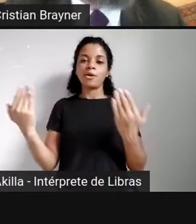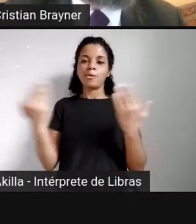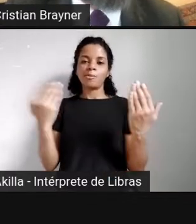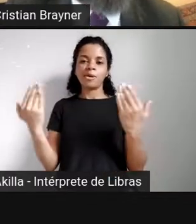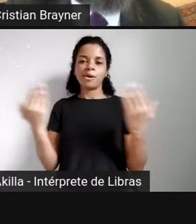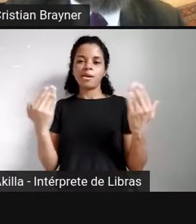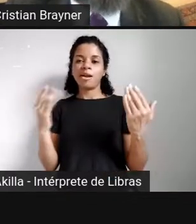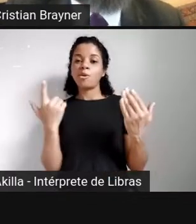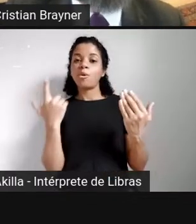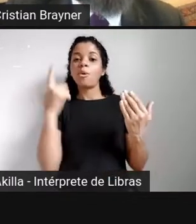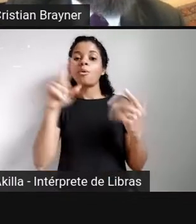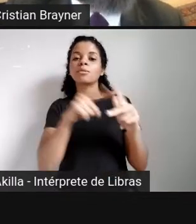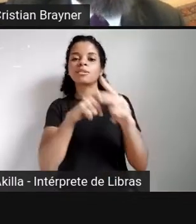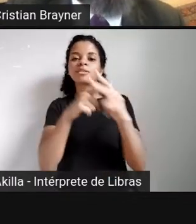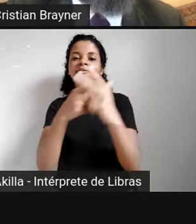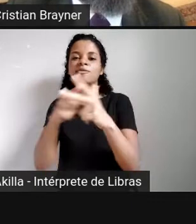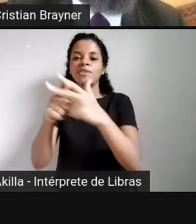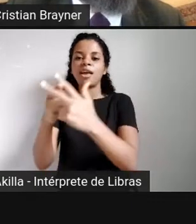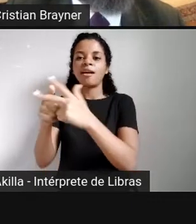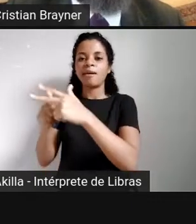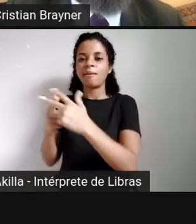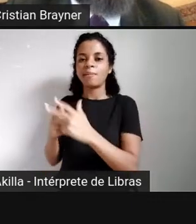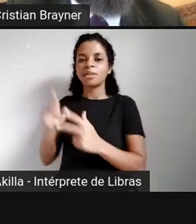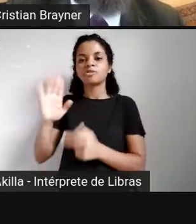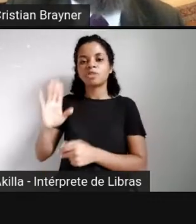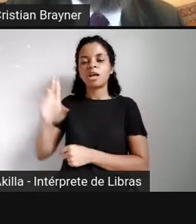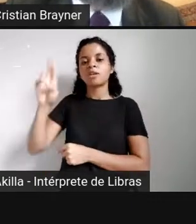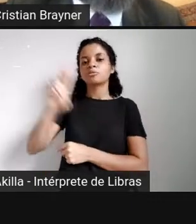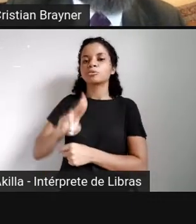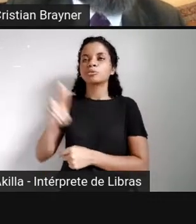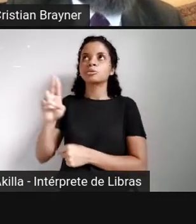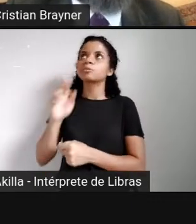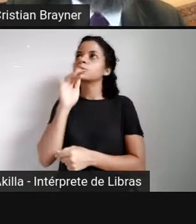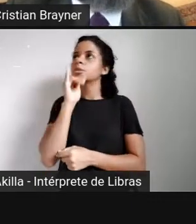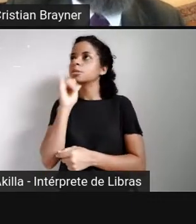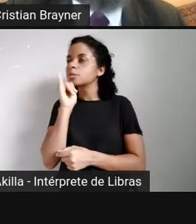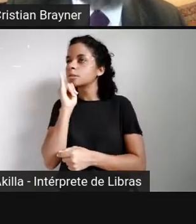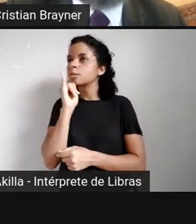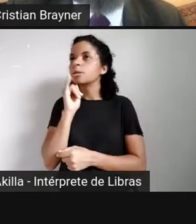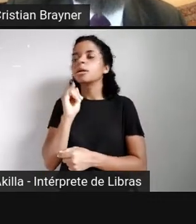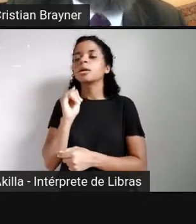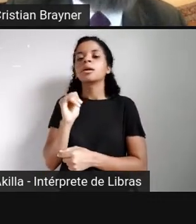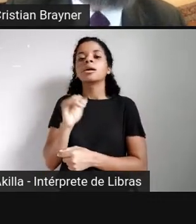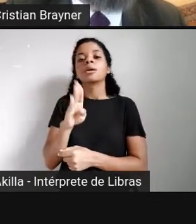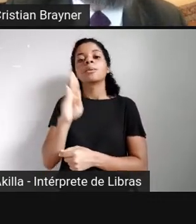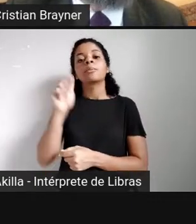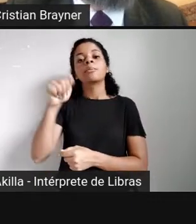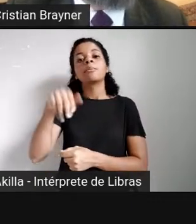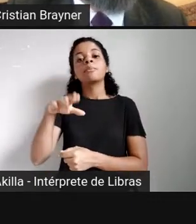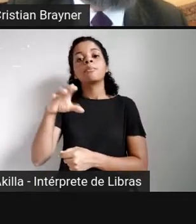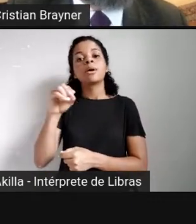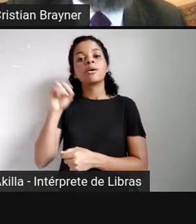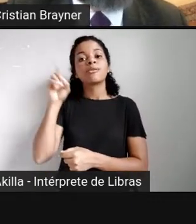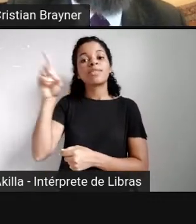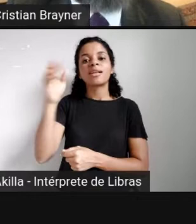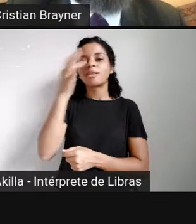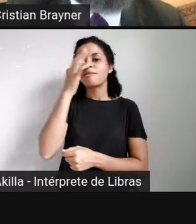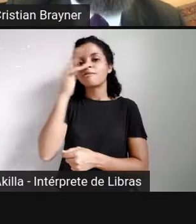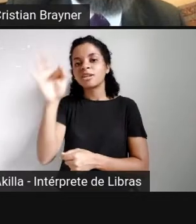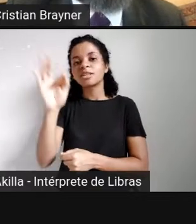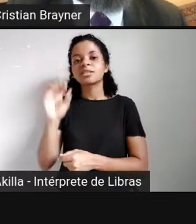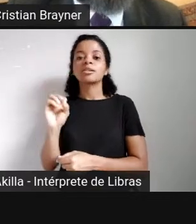ferramentas que eu também já analisei, como o Banco do Parlamento Francês e mesmo do Canadá, mais